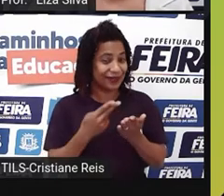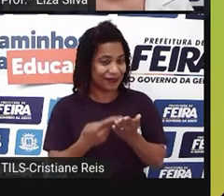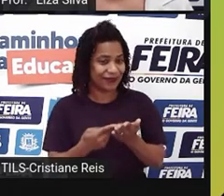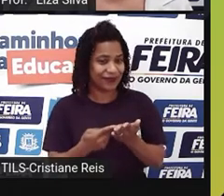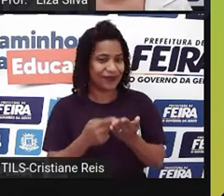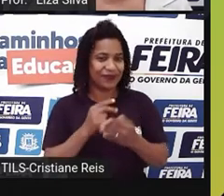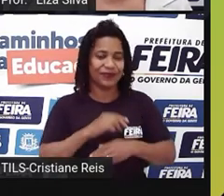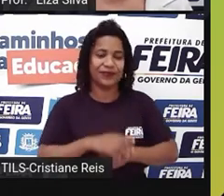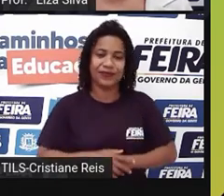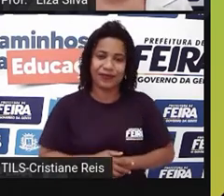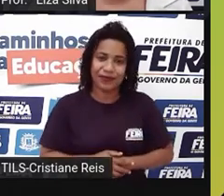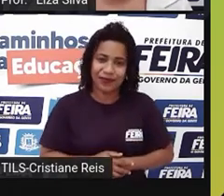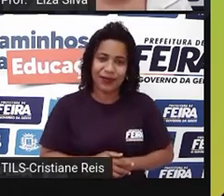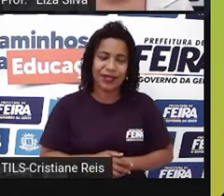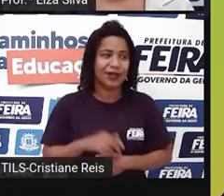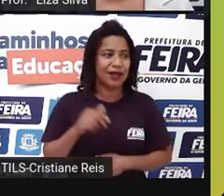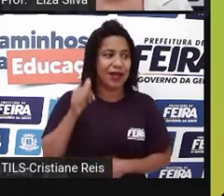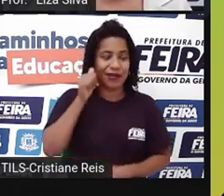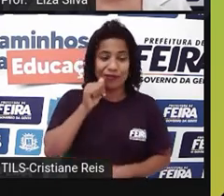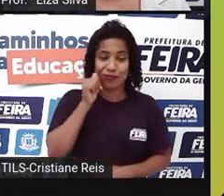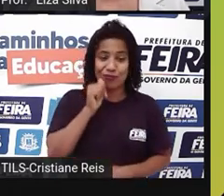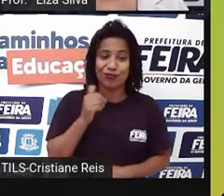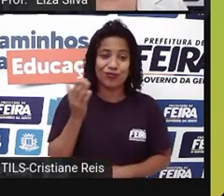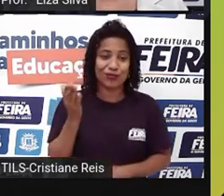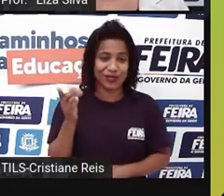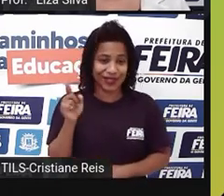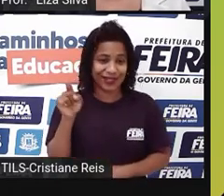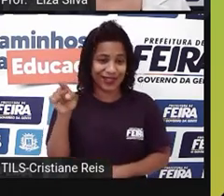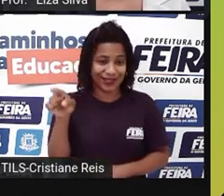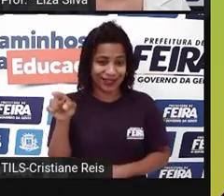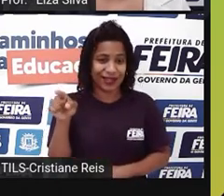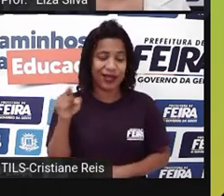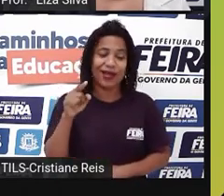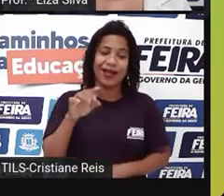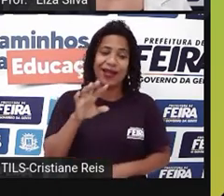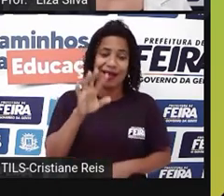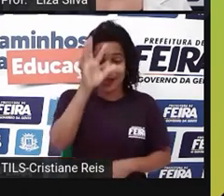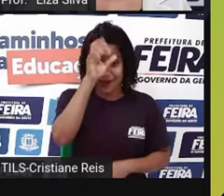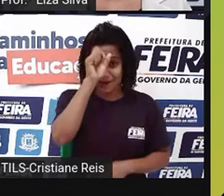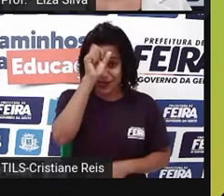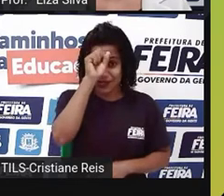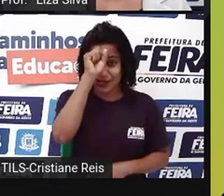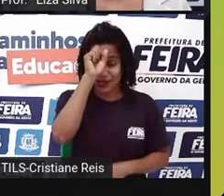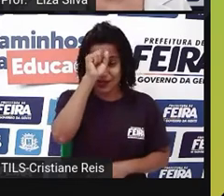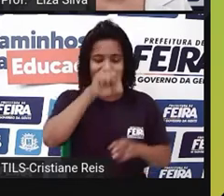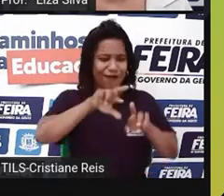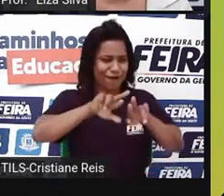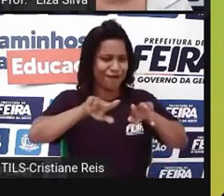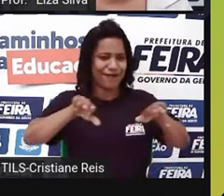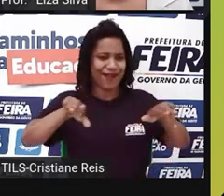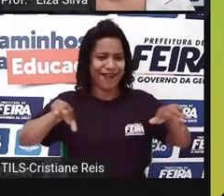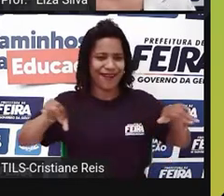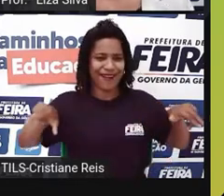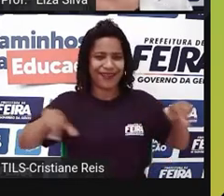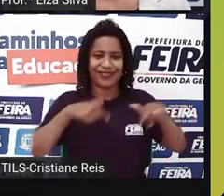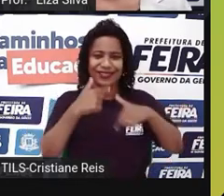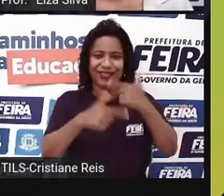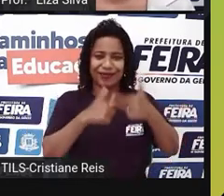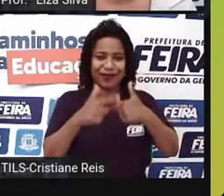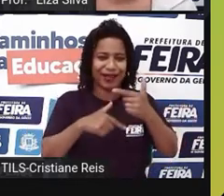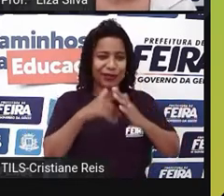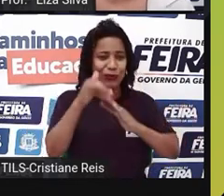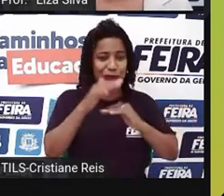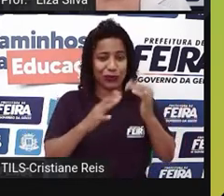Então, Mary, ela ama aprender novas coisas. Então, gente já observa, primeiro,